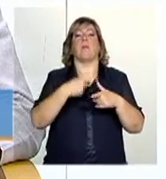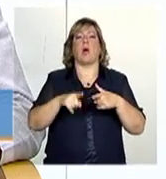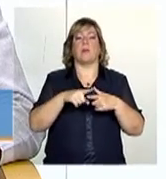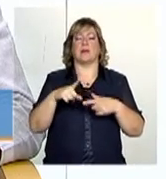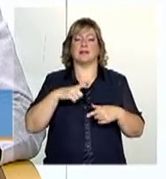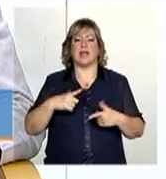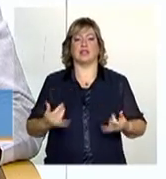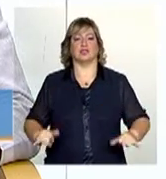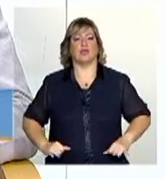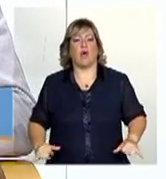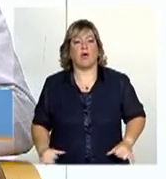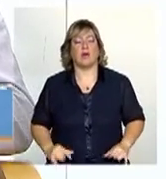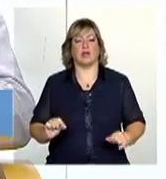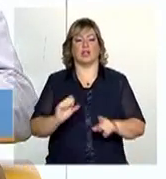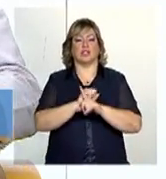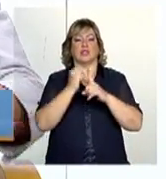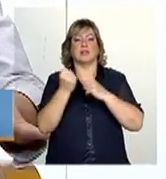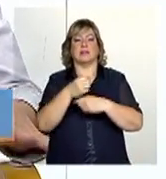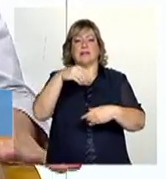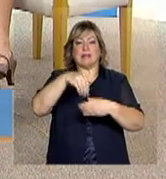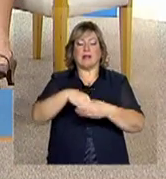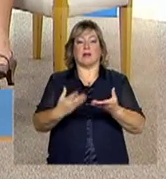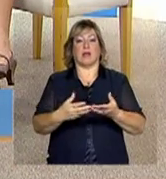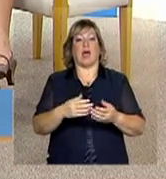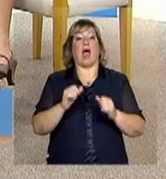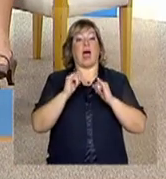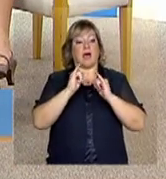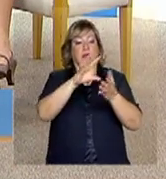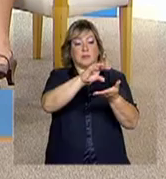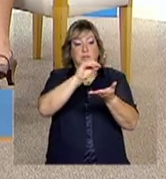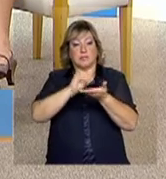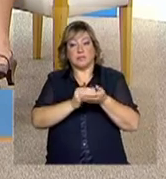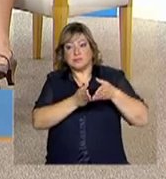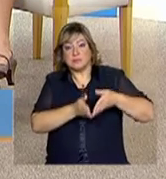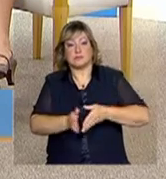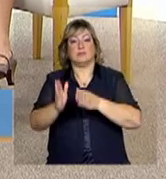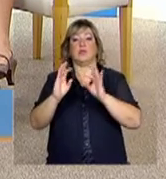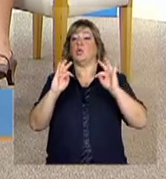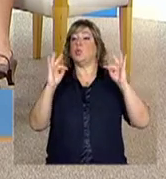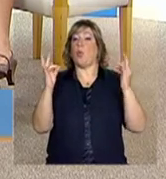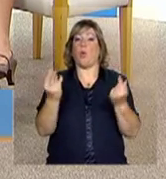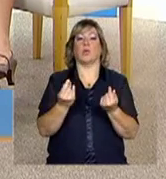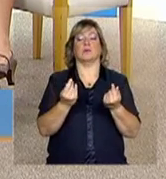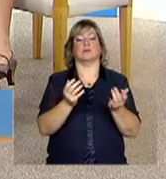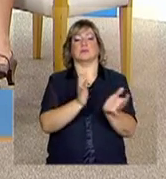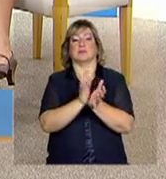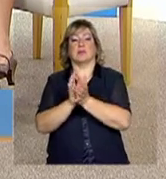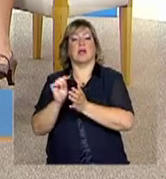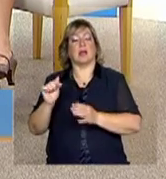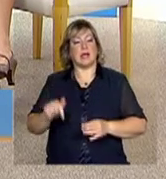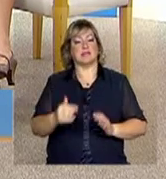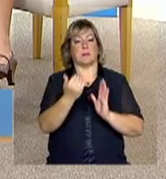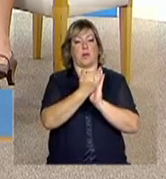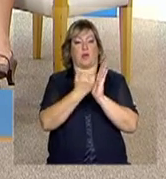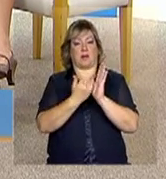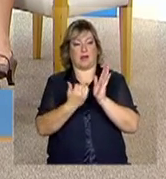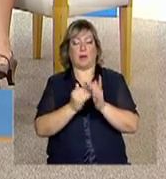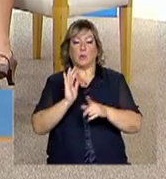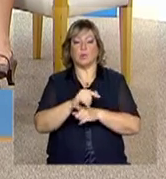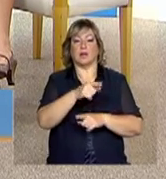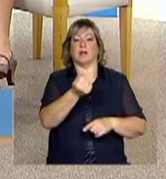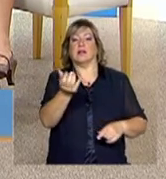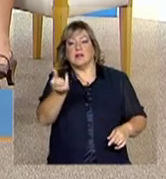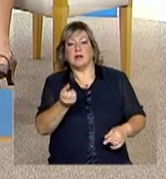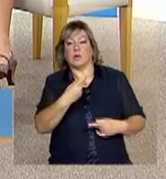socioeconômicas, e então encaminhá-lo a todas as ações que compõem o Brasil Sem Miséria. Então,